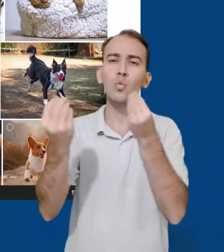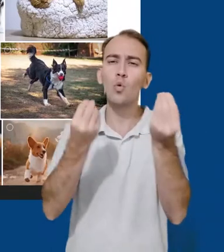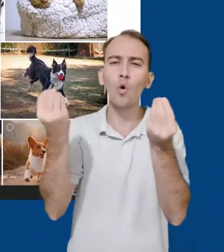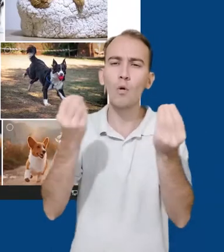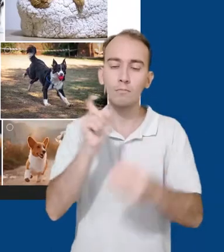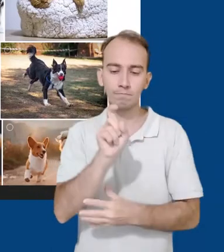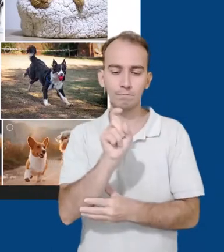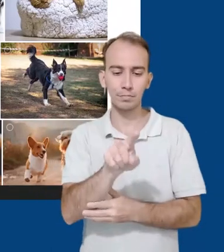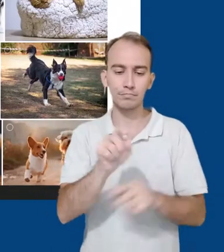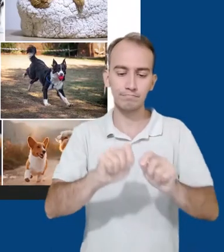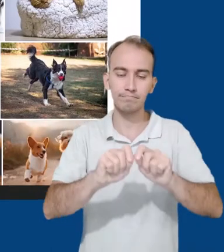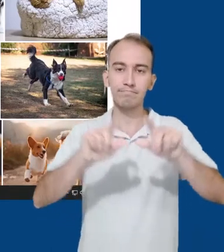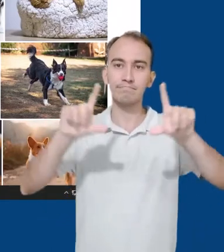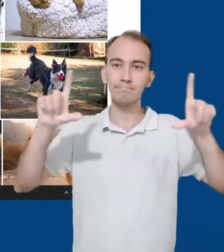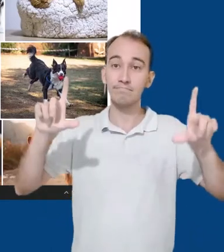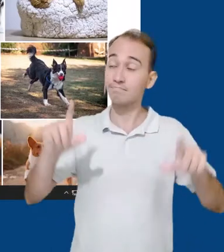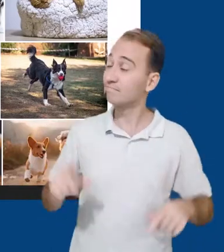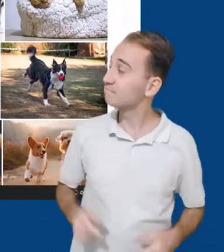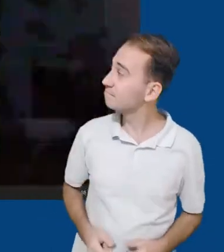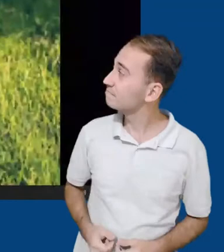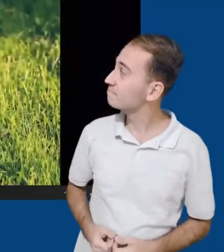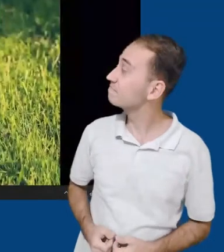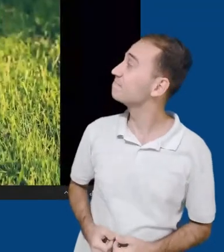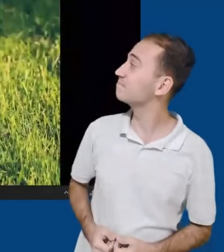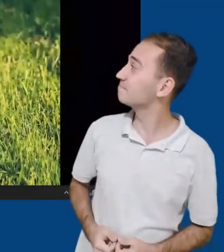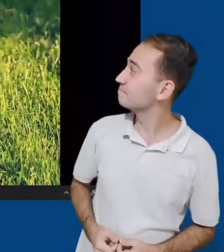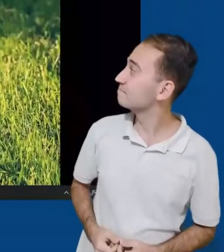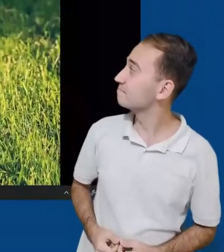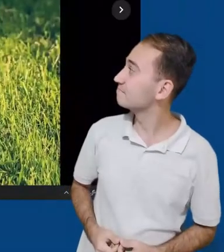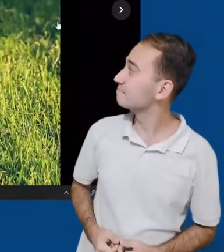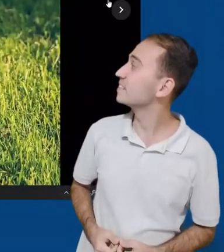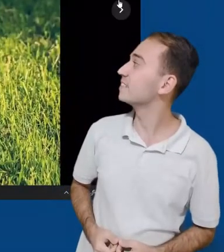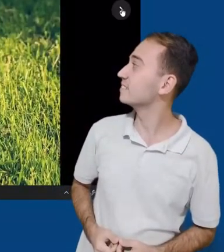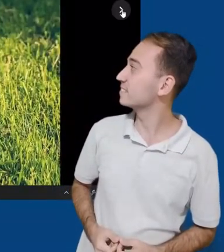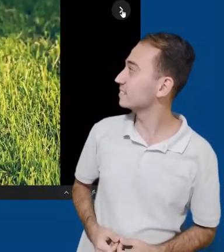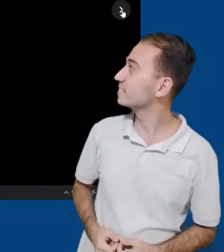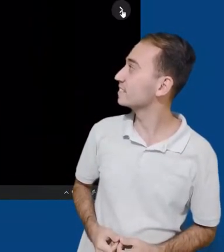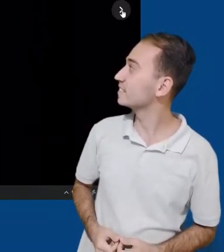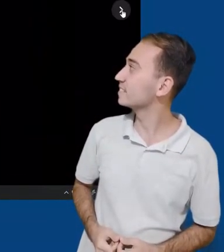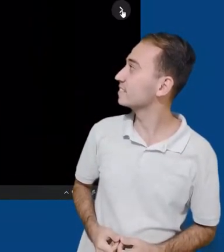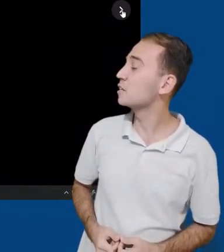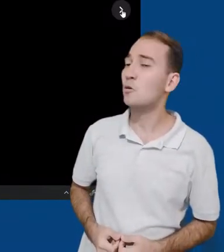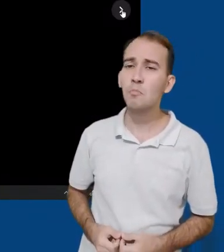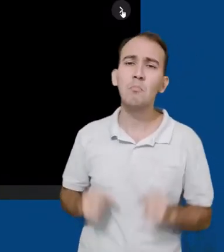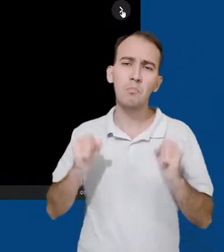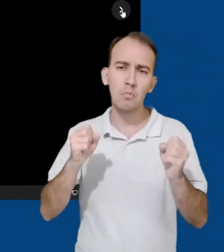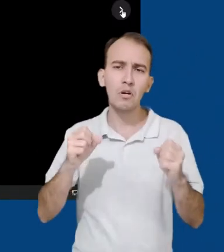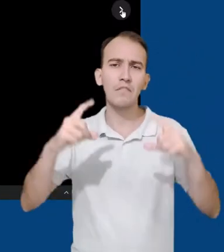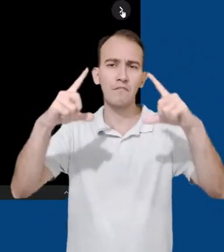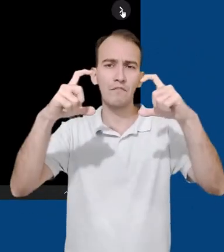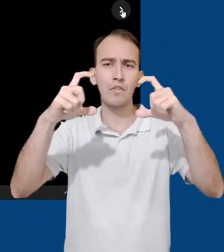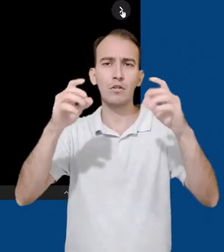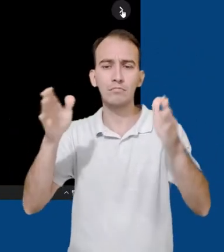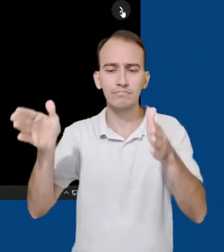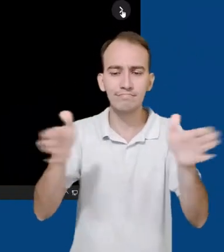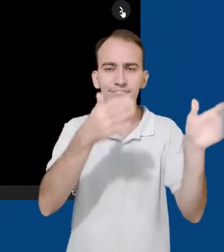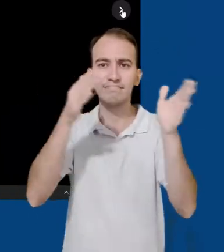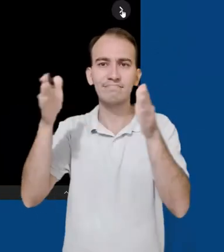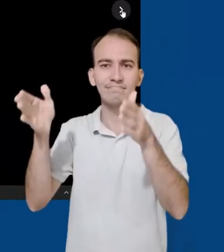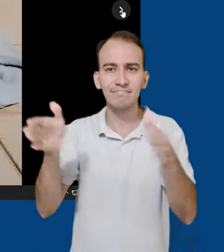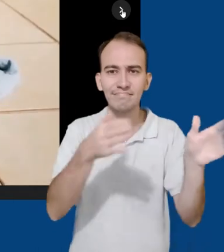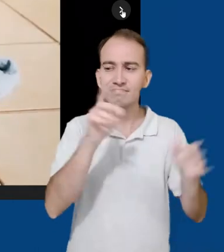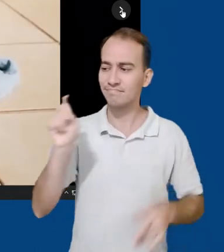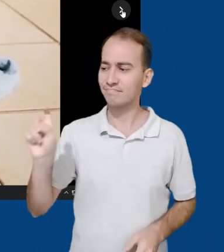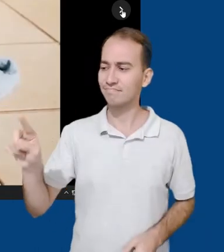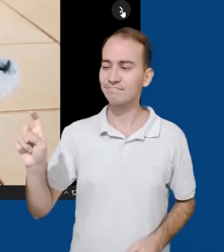clicando no ícone da lupa no canto inferior direito. Podemos navegar entre as imagens clicando nas